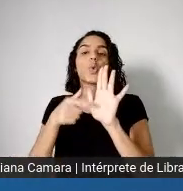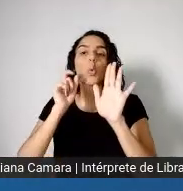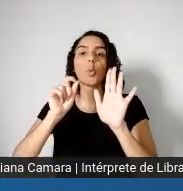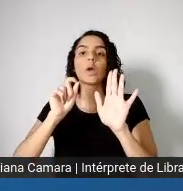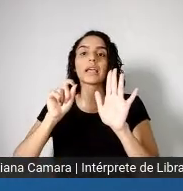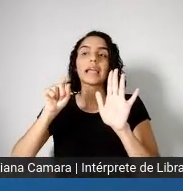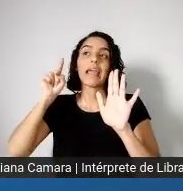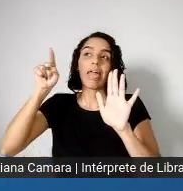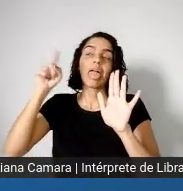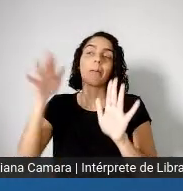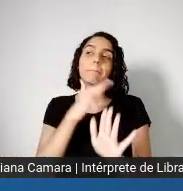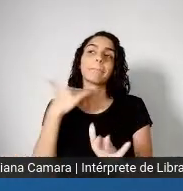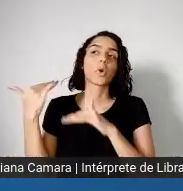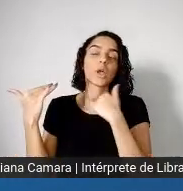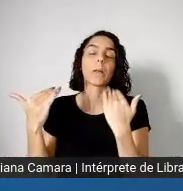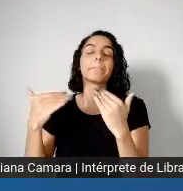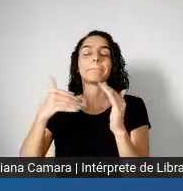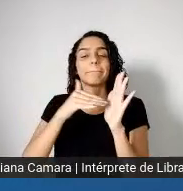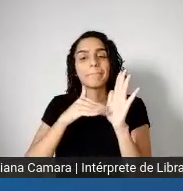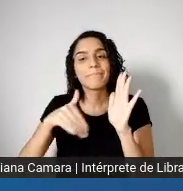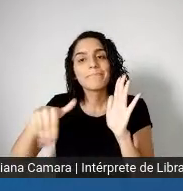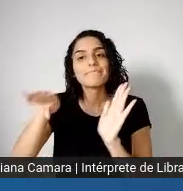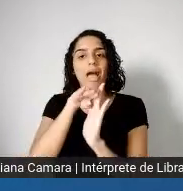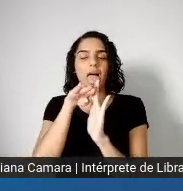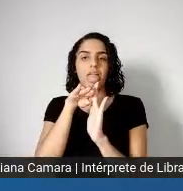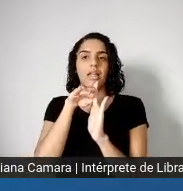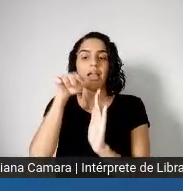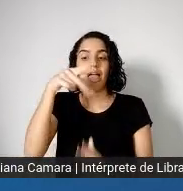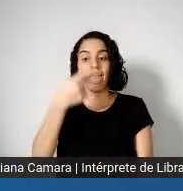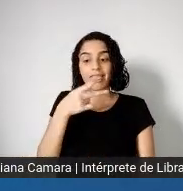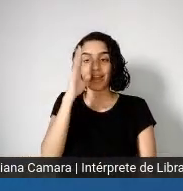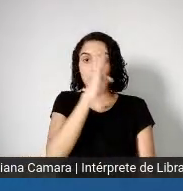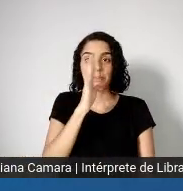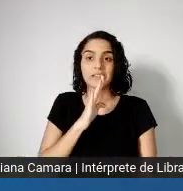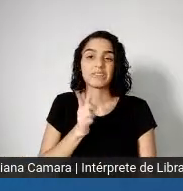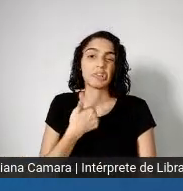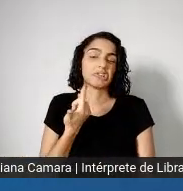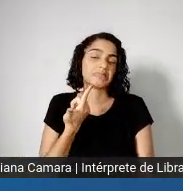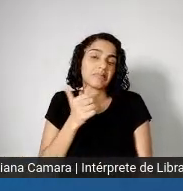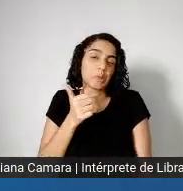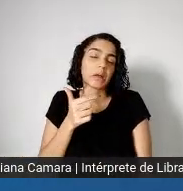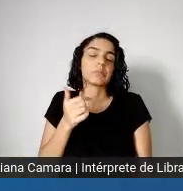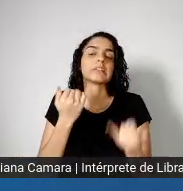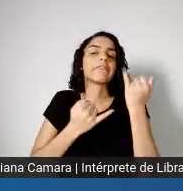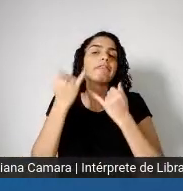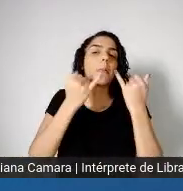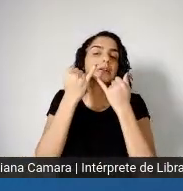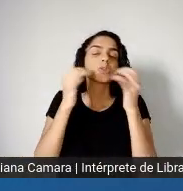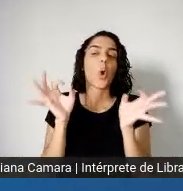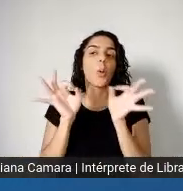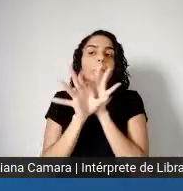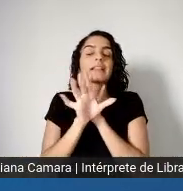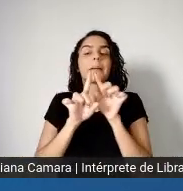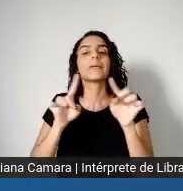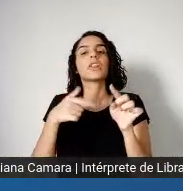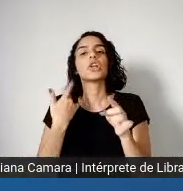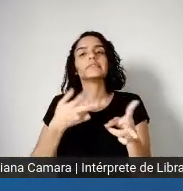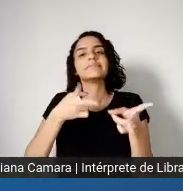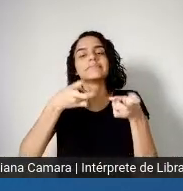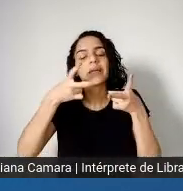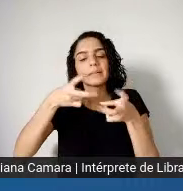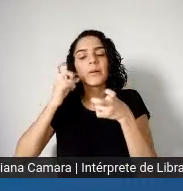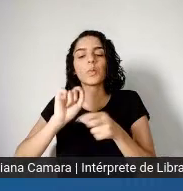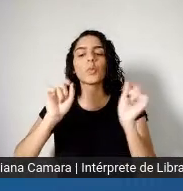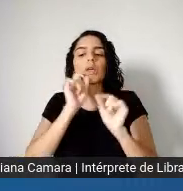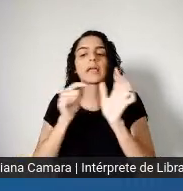desigualdade é importante, né. Aqui no Brasil, os dados ainda não são completos, mas mostram, né, expressões importantes